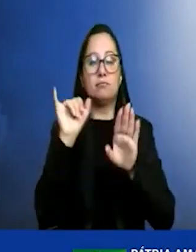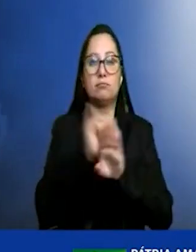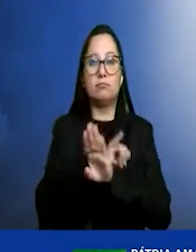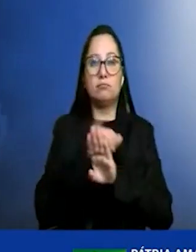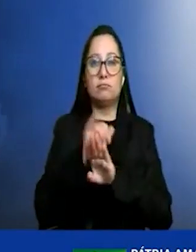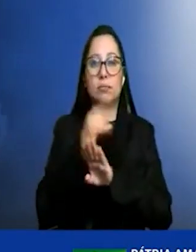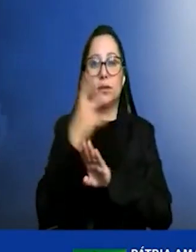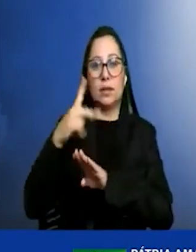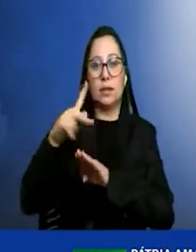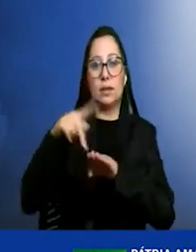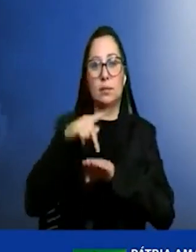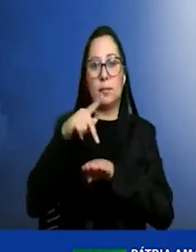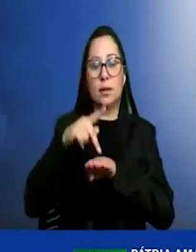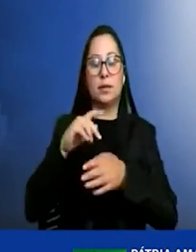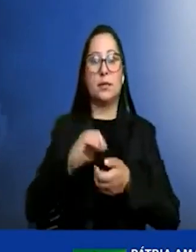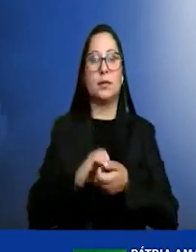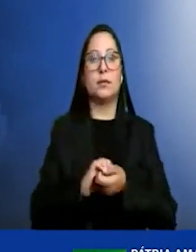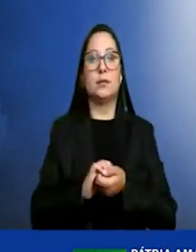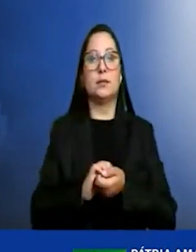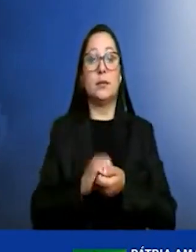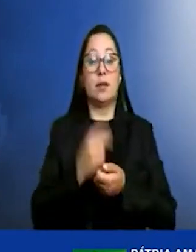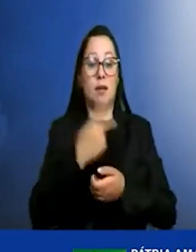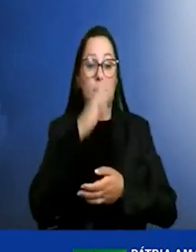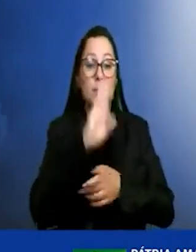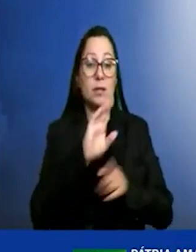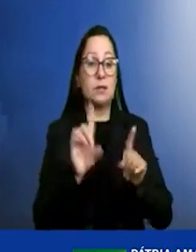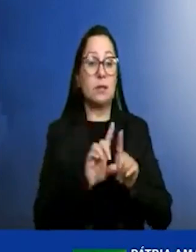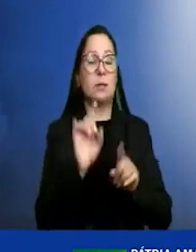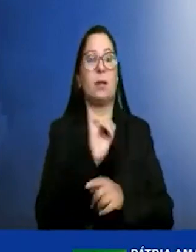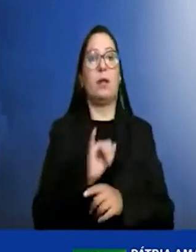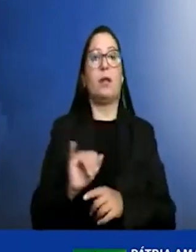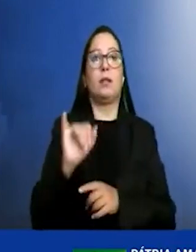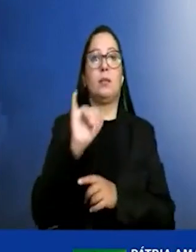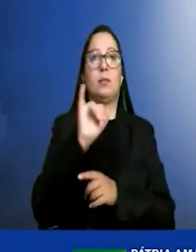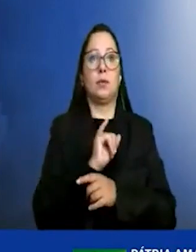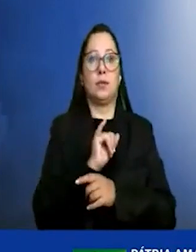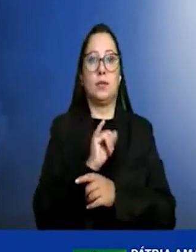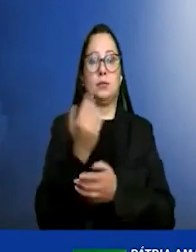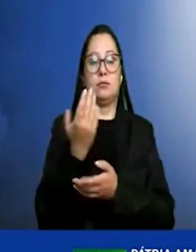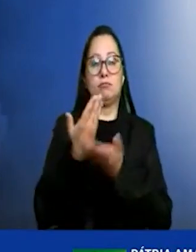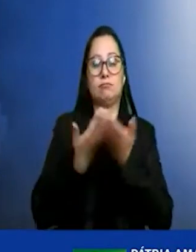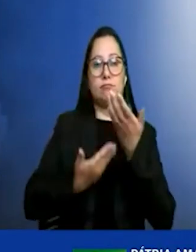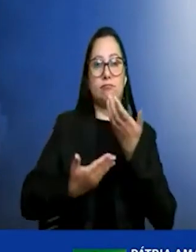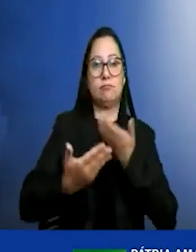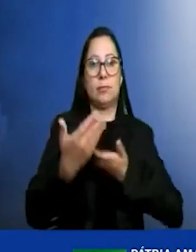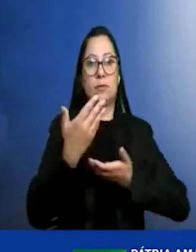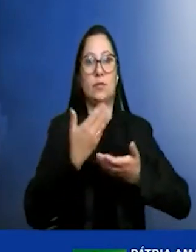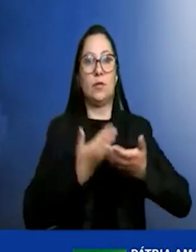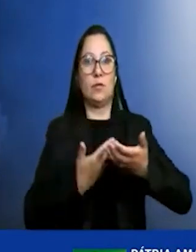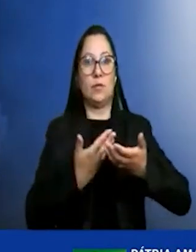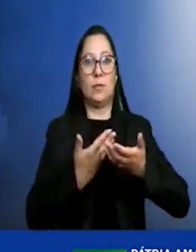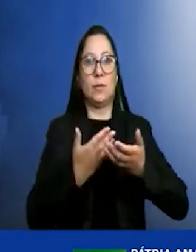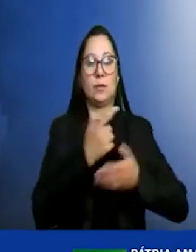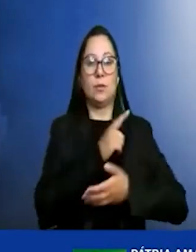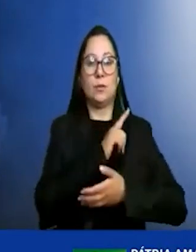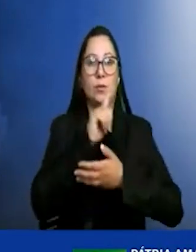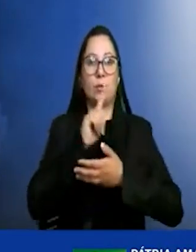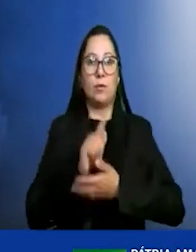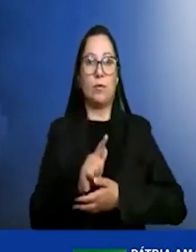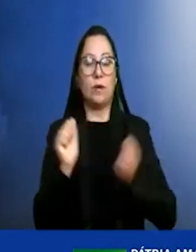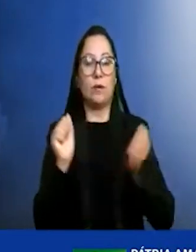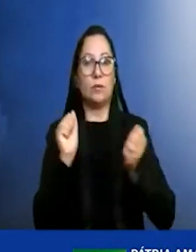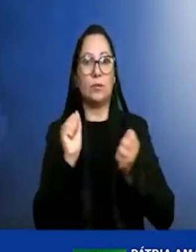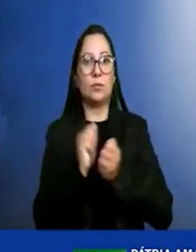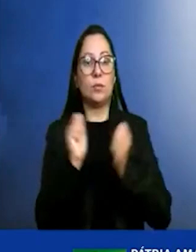país eu acho que para o Brasil também é muito importante esse envolvimento do governo criando condições